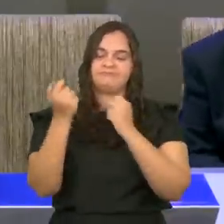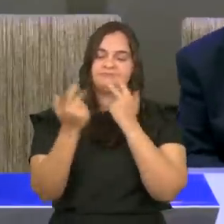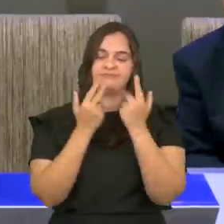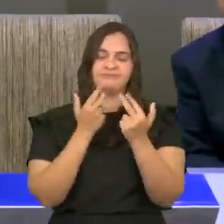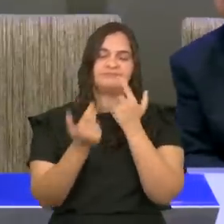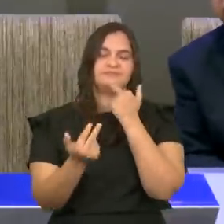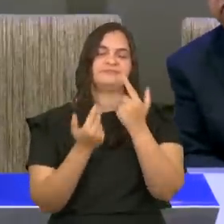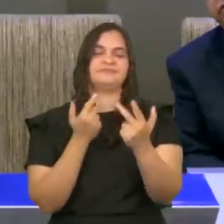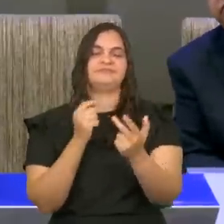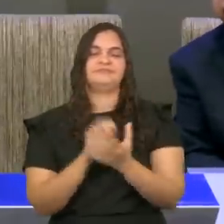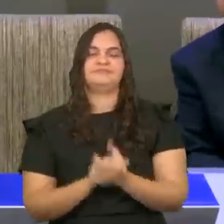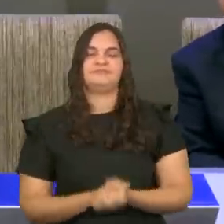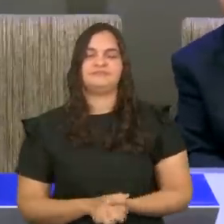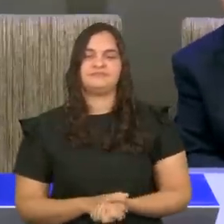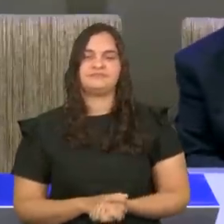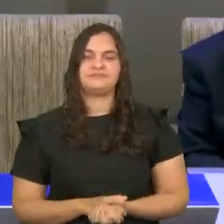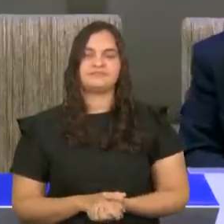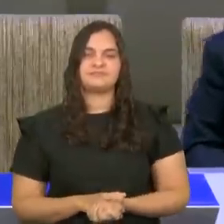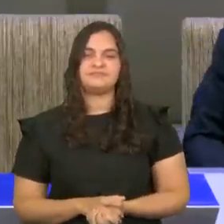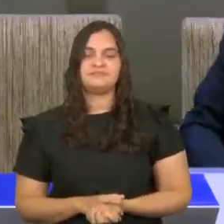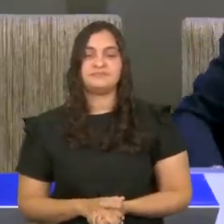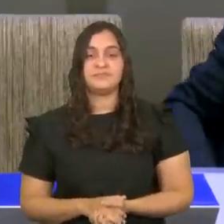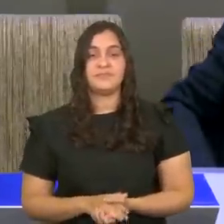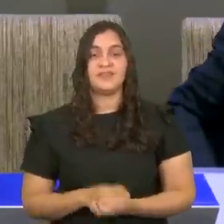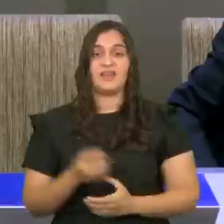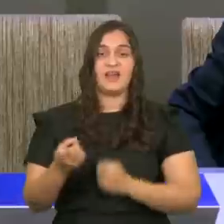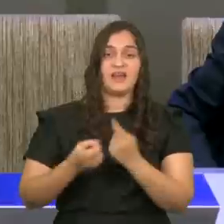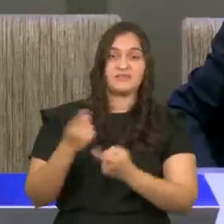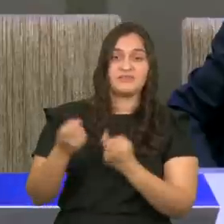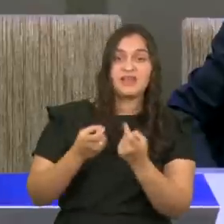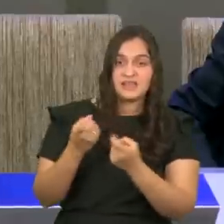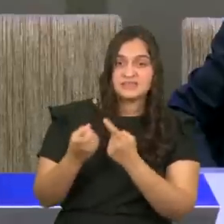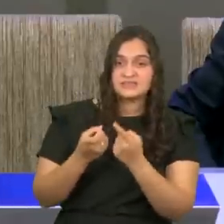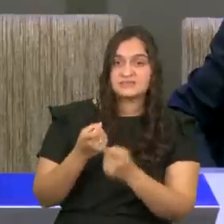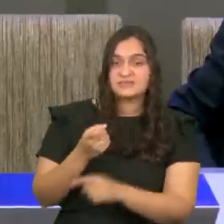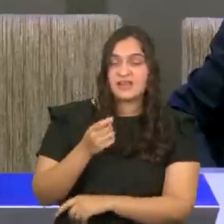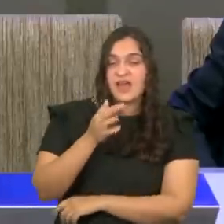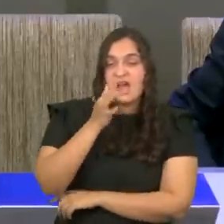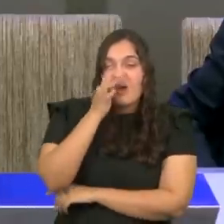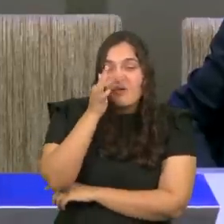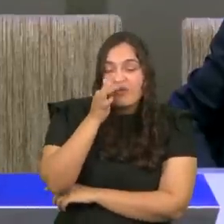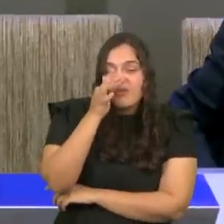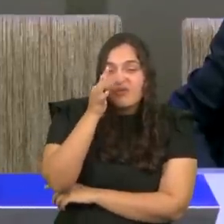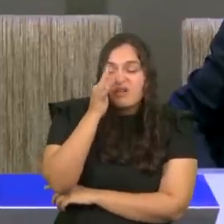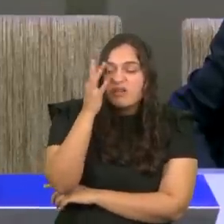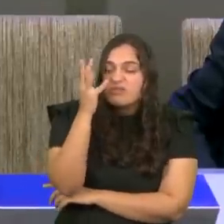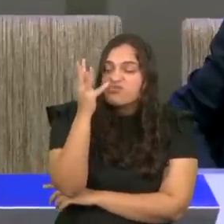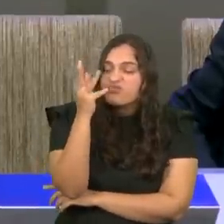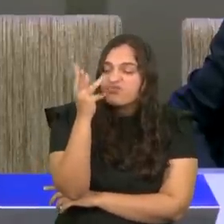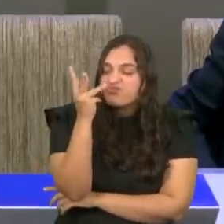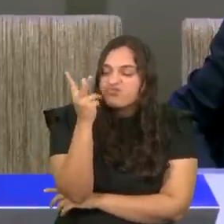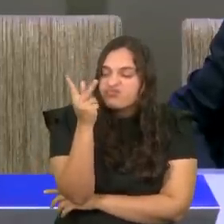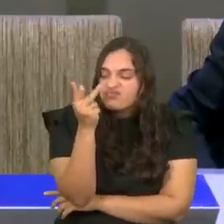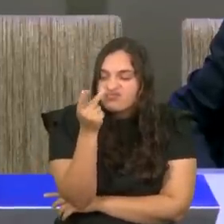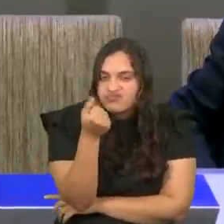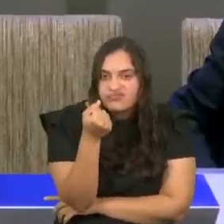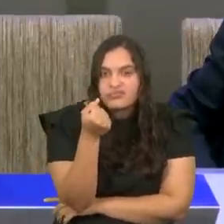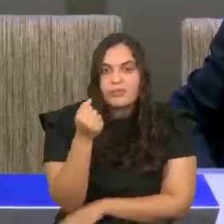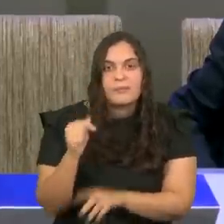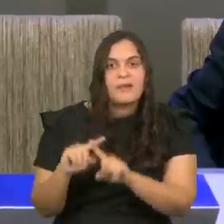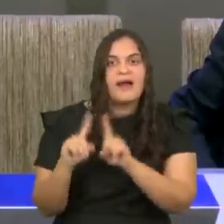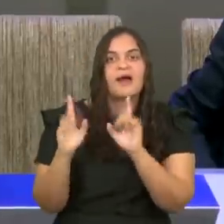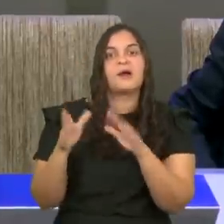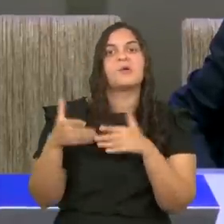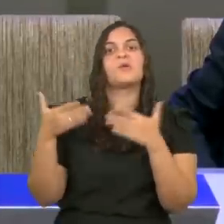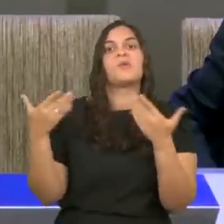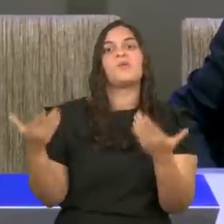Às vezes, as folhas, do lírio, seca, ela, murcha, mas, quando a luz,